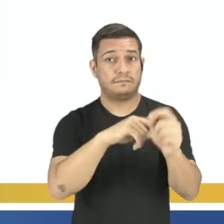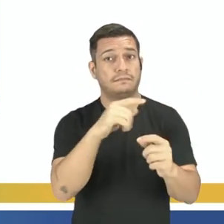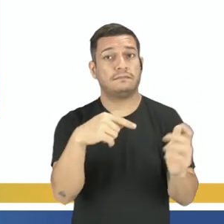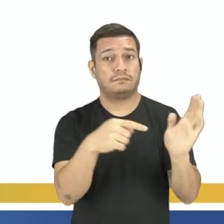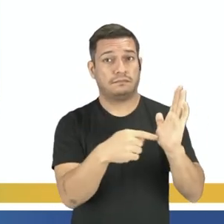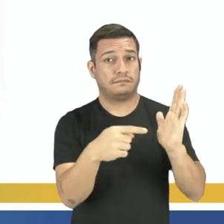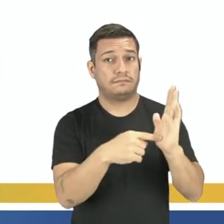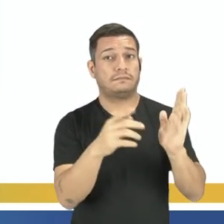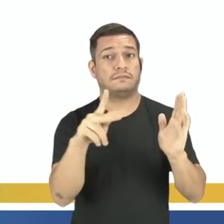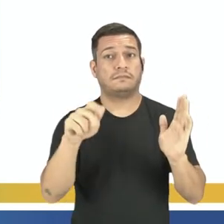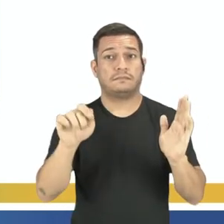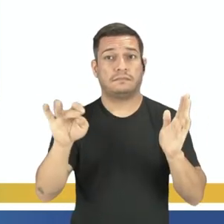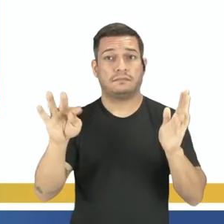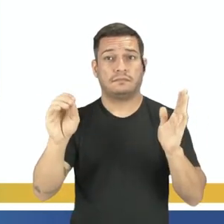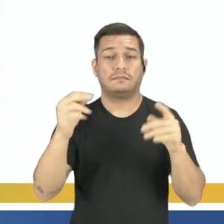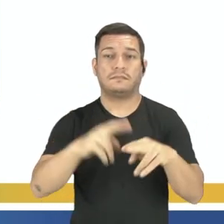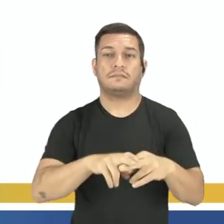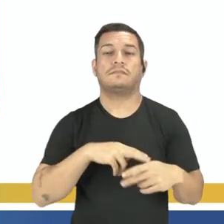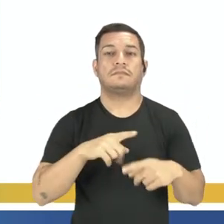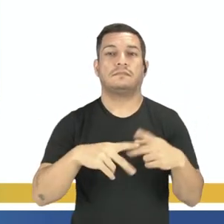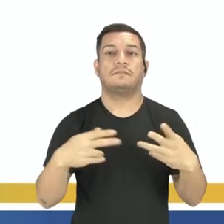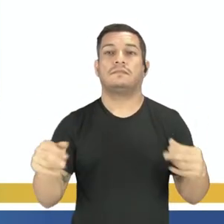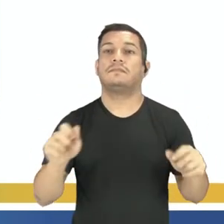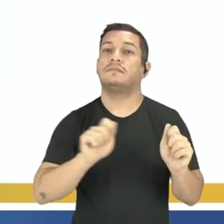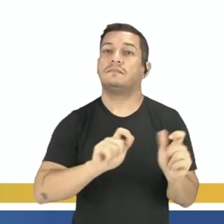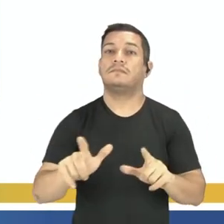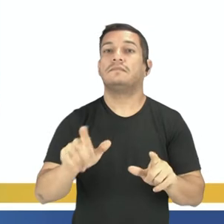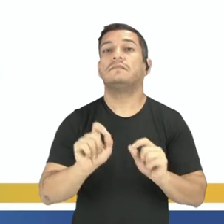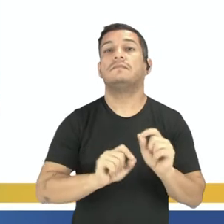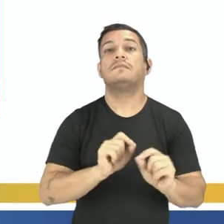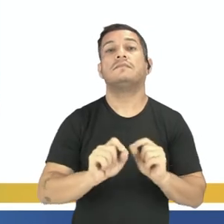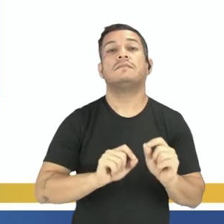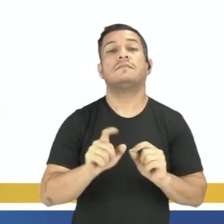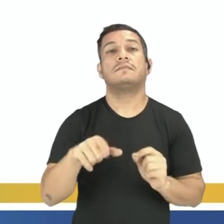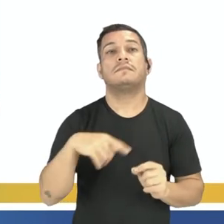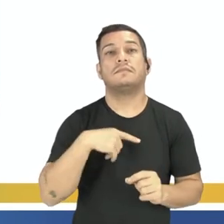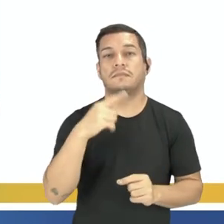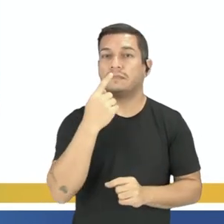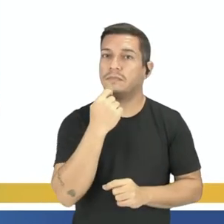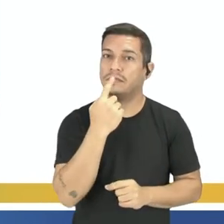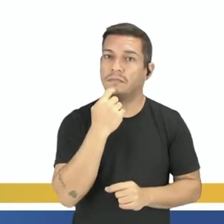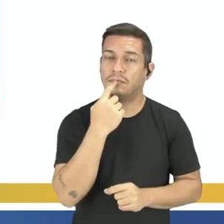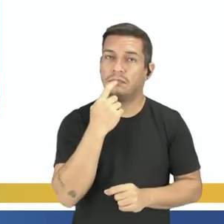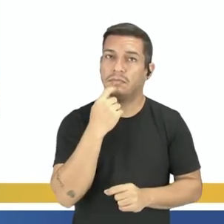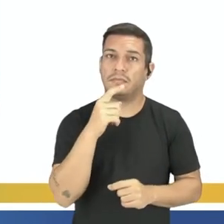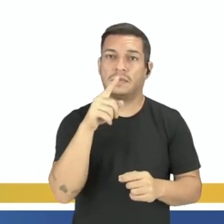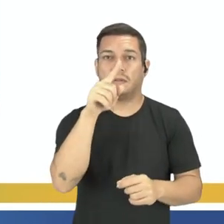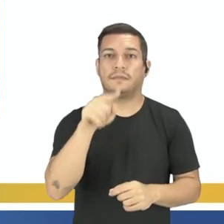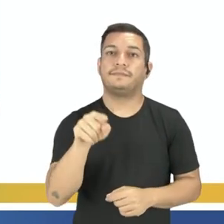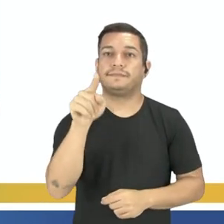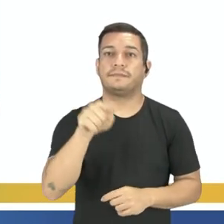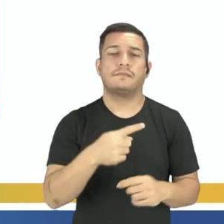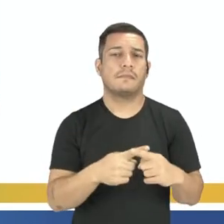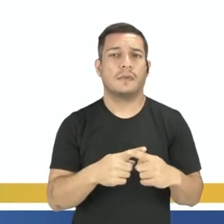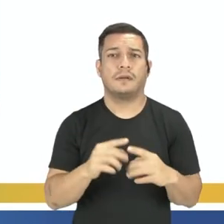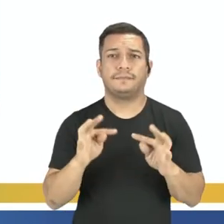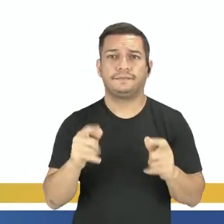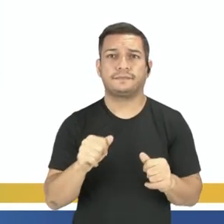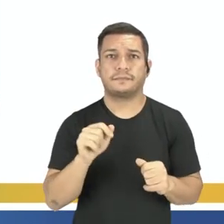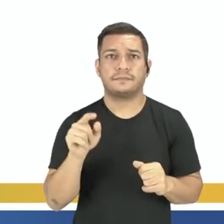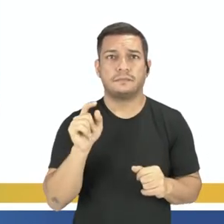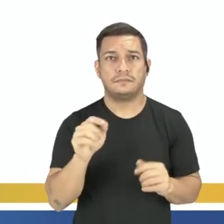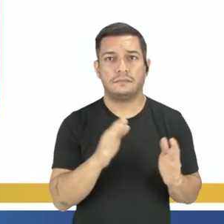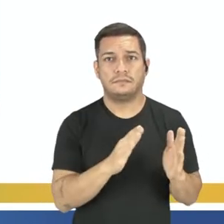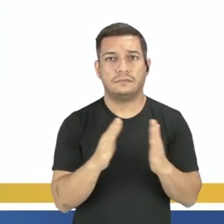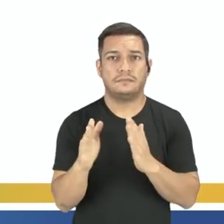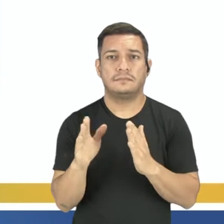pacto. Por isso que está aí no nosso material, aí no nosso slide, está até em vermelho, cruzando, porque todo esse ciclo